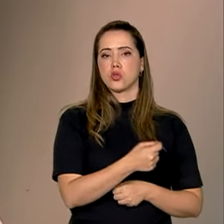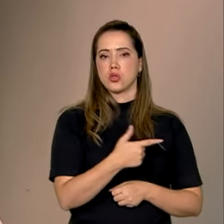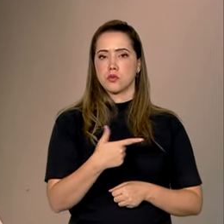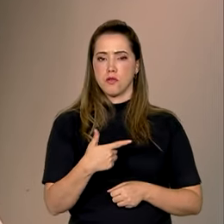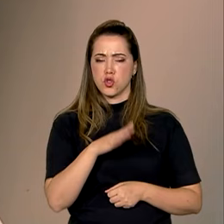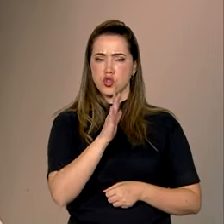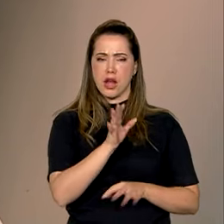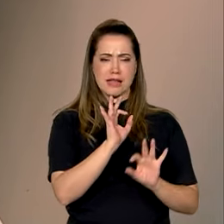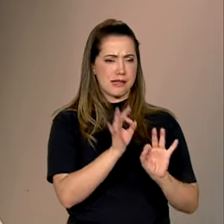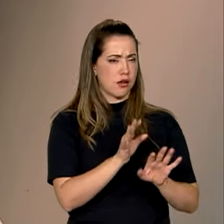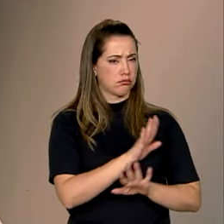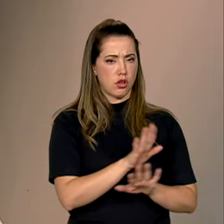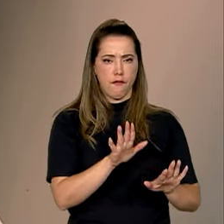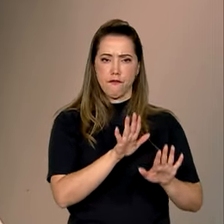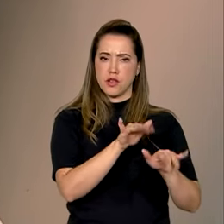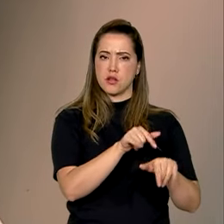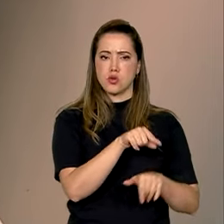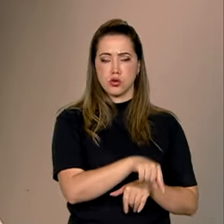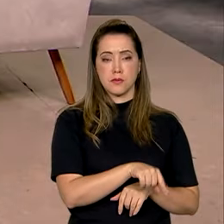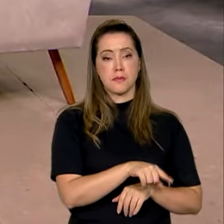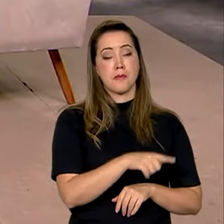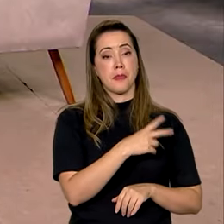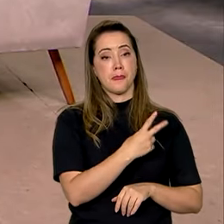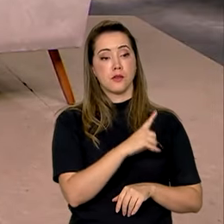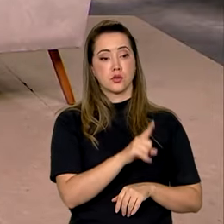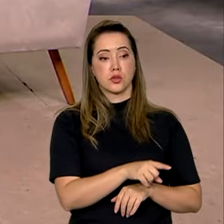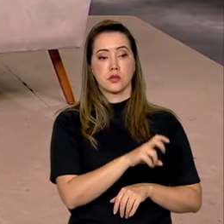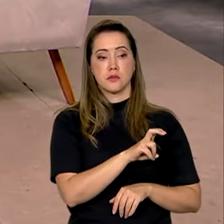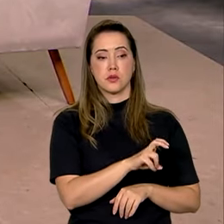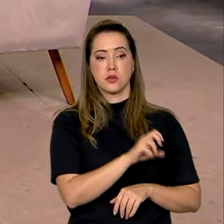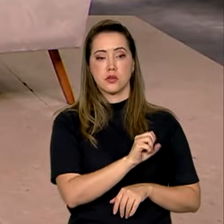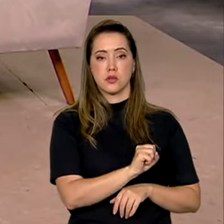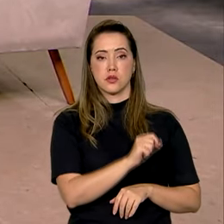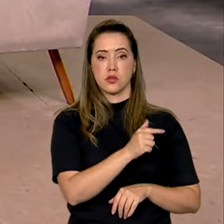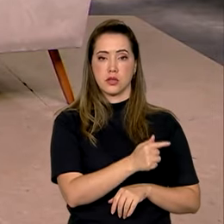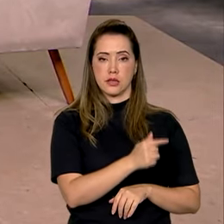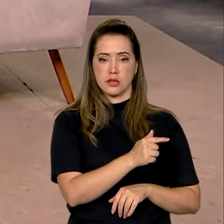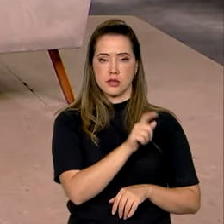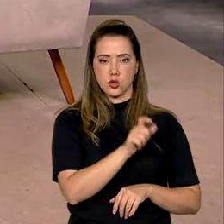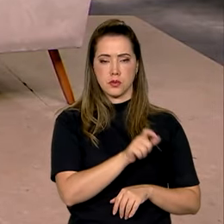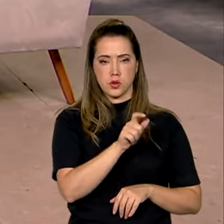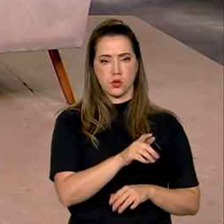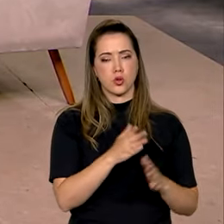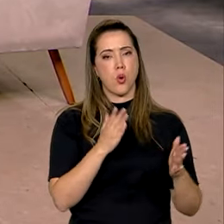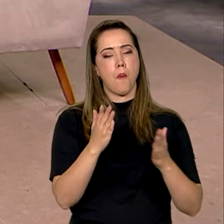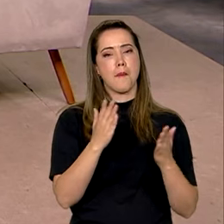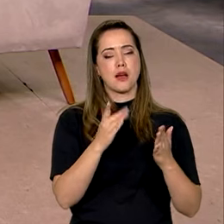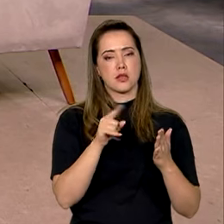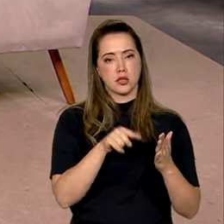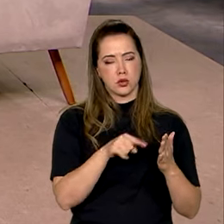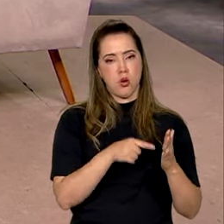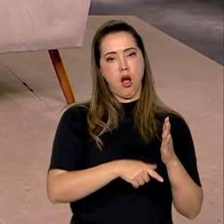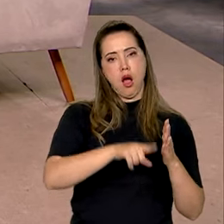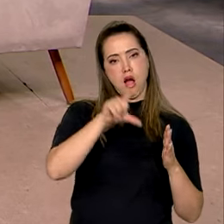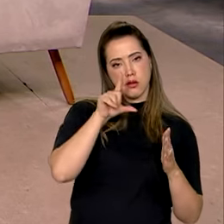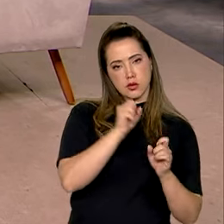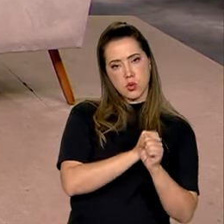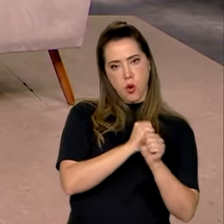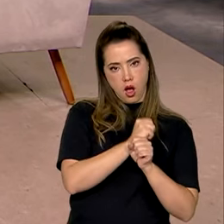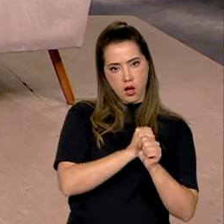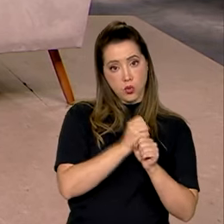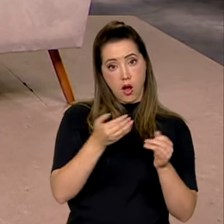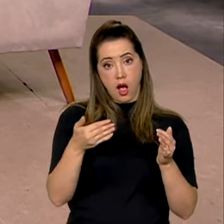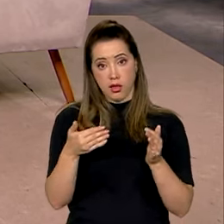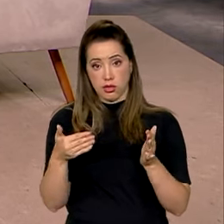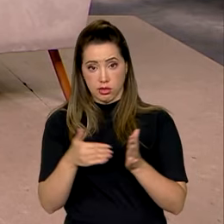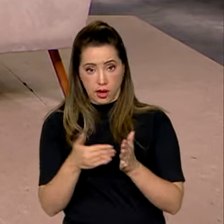% processado e avaliado, foi de 2.587. Então, ainda em outubro, no início de outubro, nós já superamos o